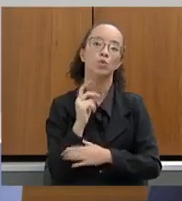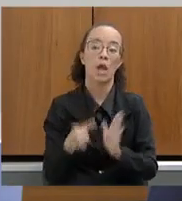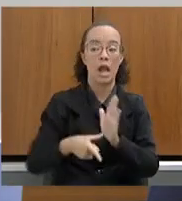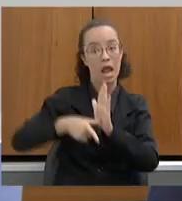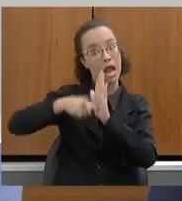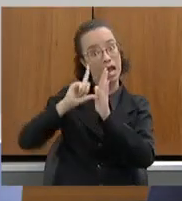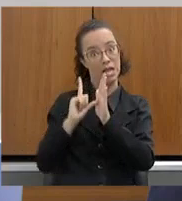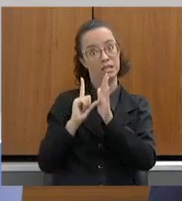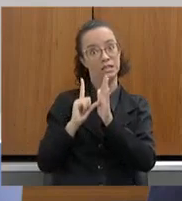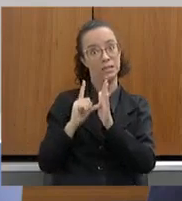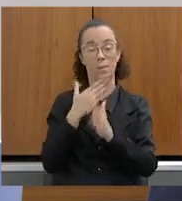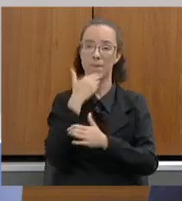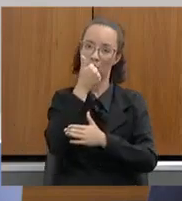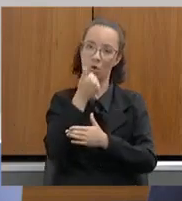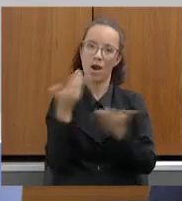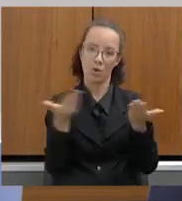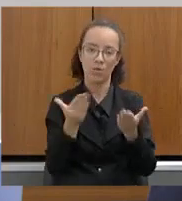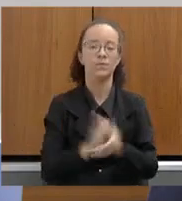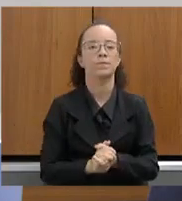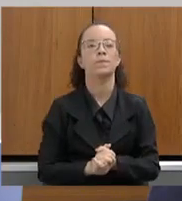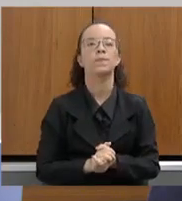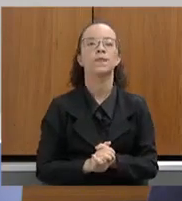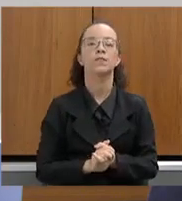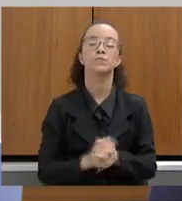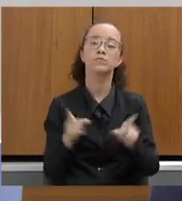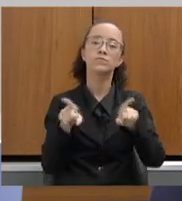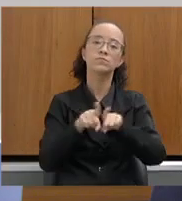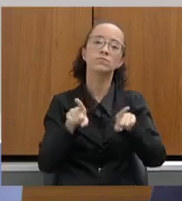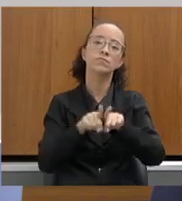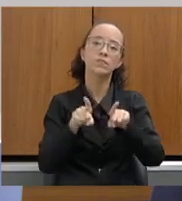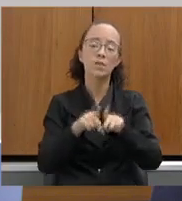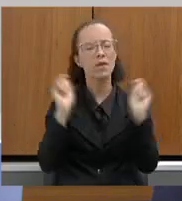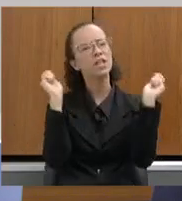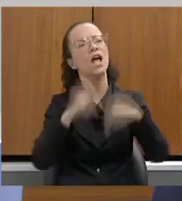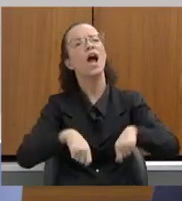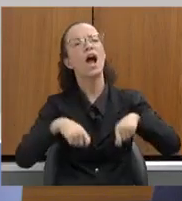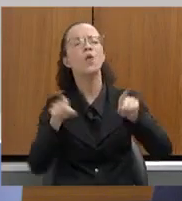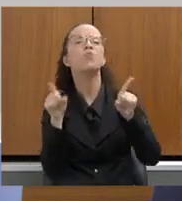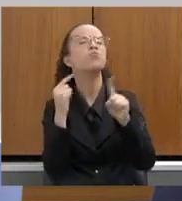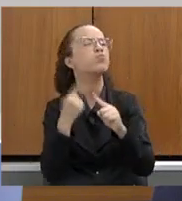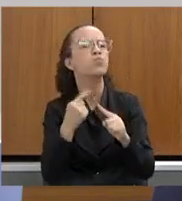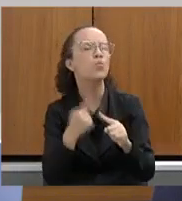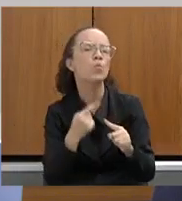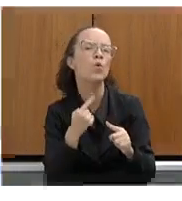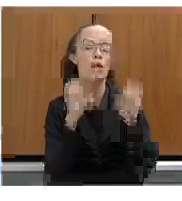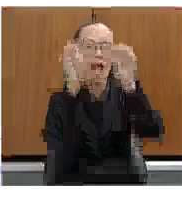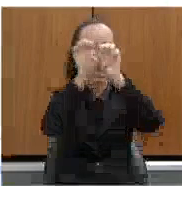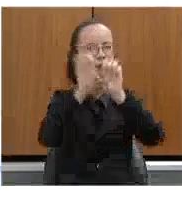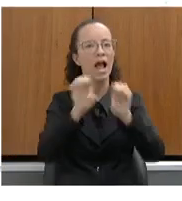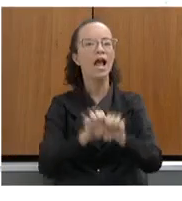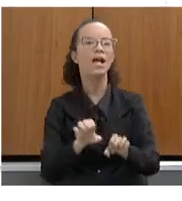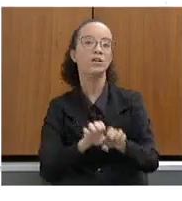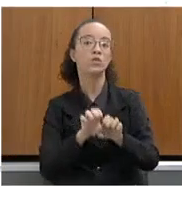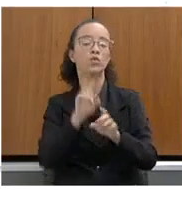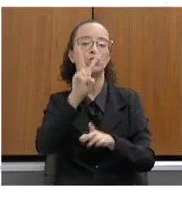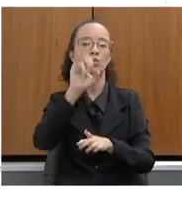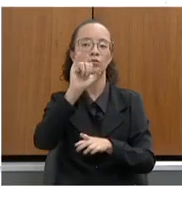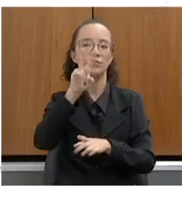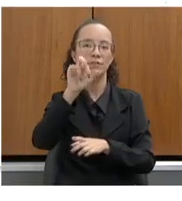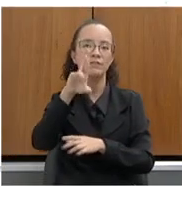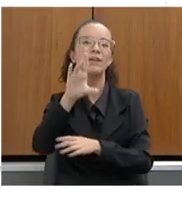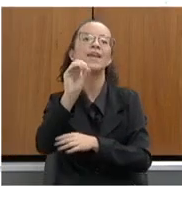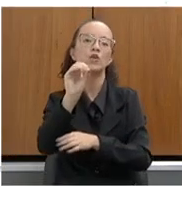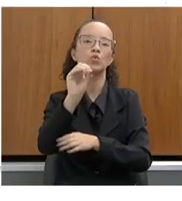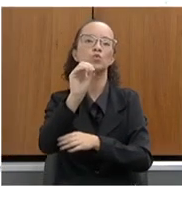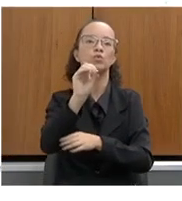anteriores. Por favor. Isso também se torna possível a partir da reestruturação dos viveiros do Instituto